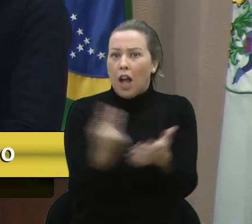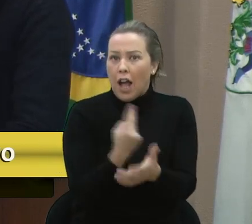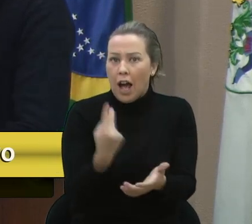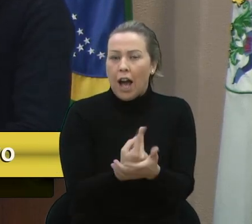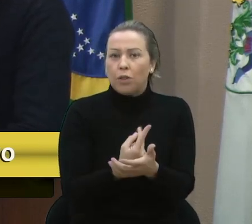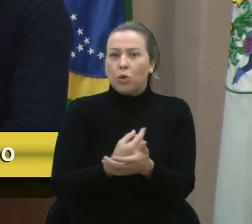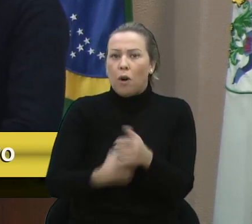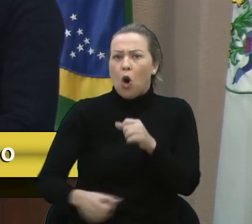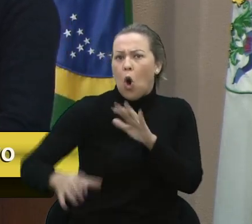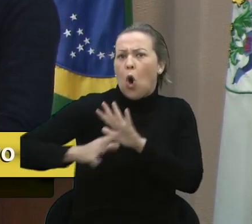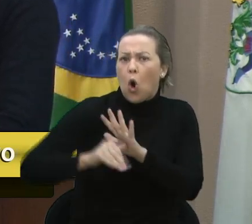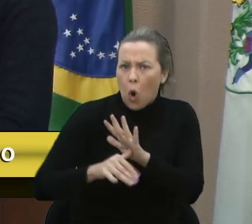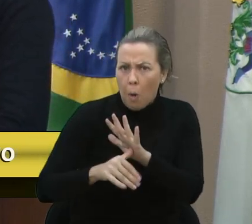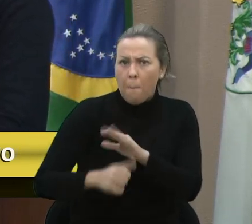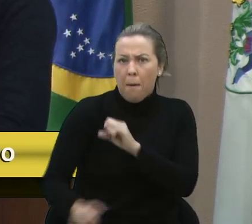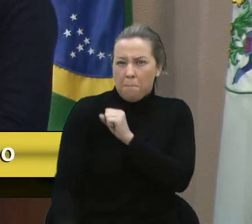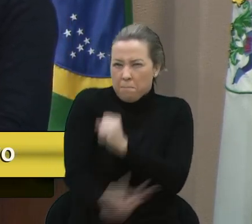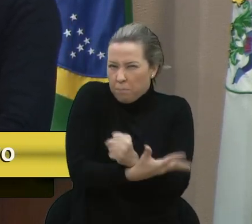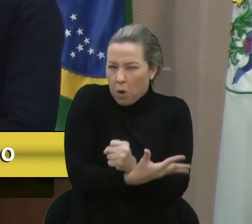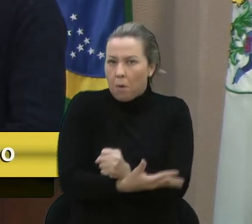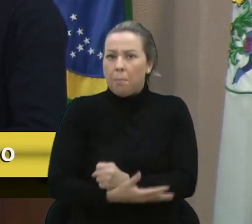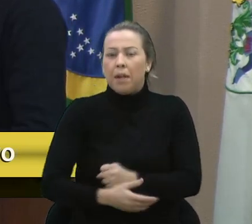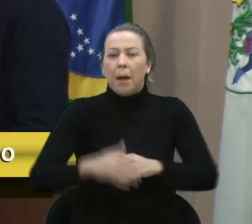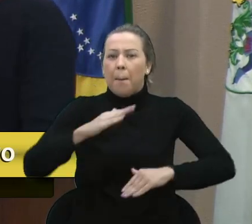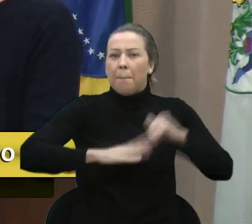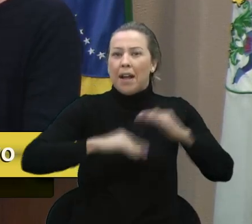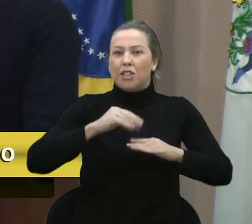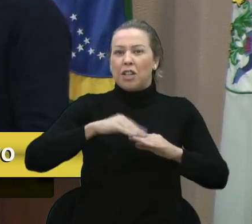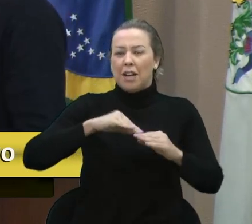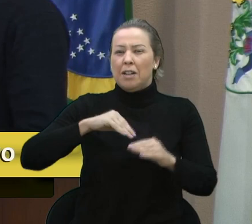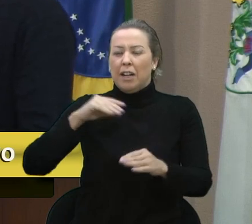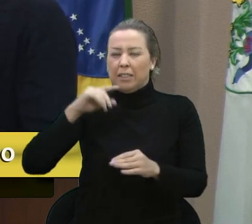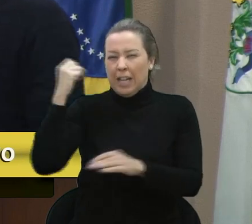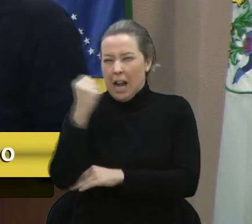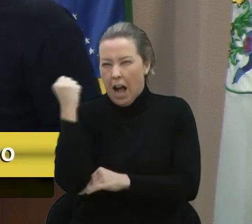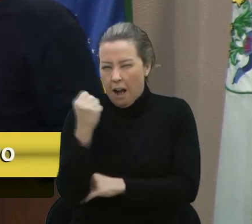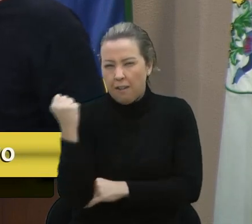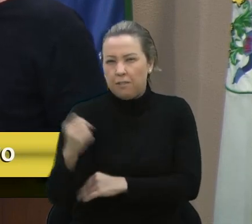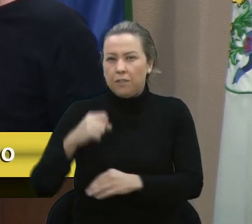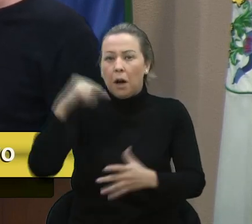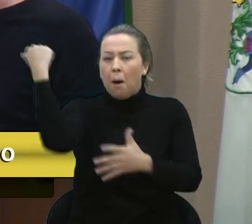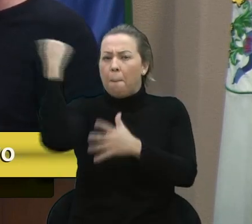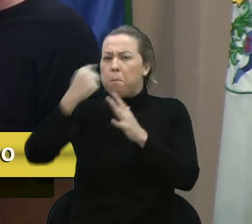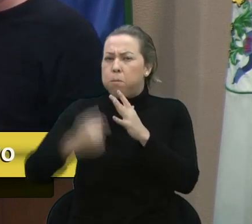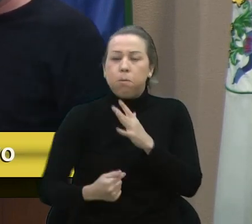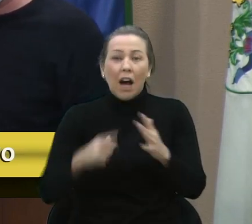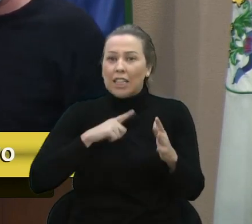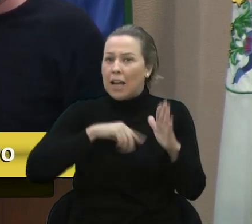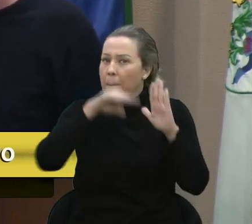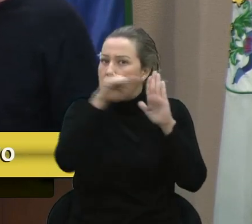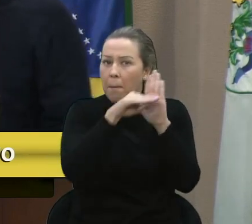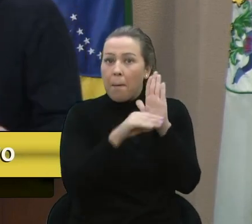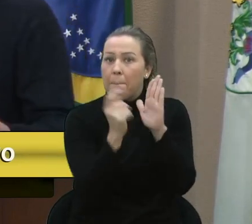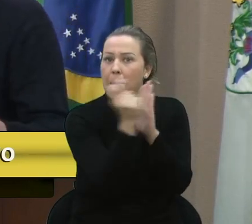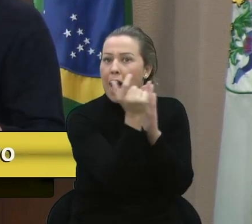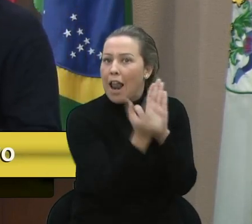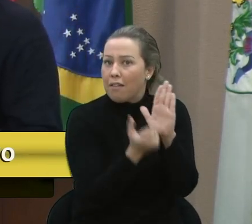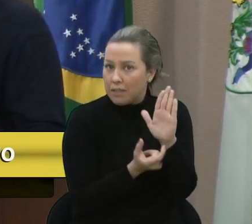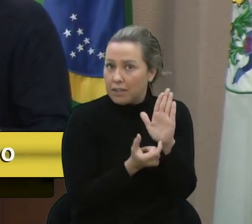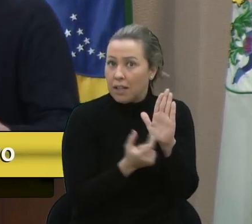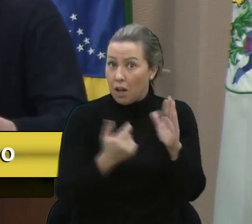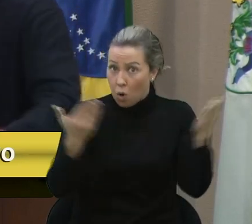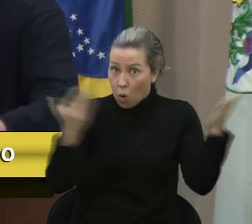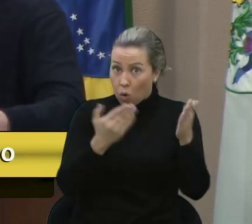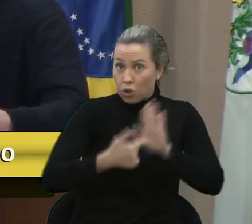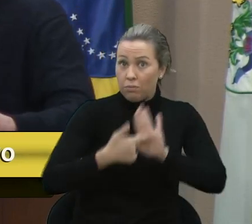estelionato, prática abusiva, enfim, a gente pode determinar como muitas palavras. Eu trouxe aqui